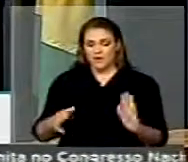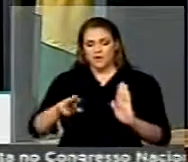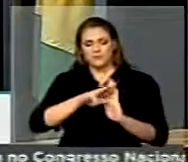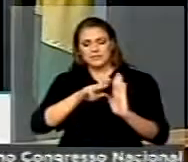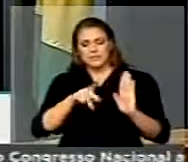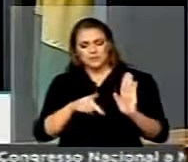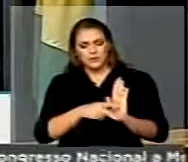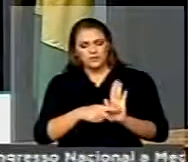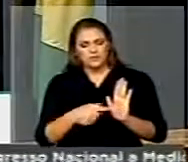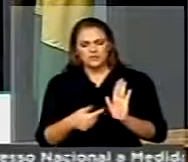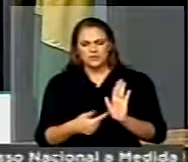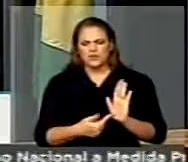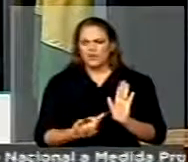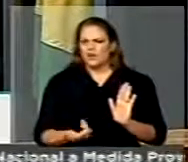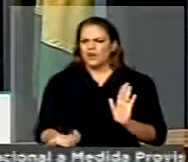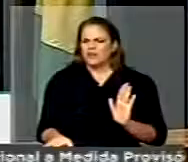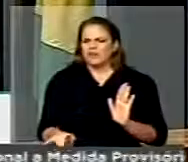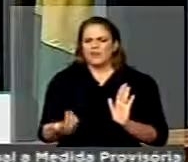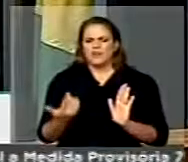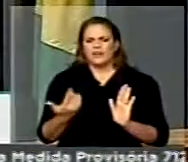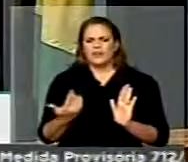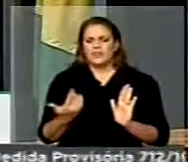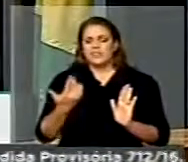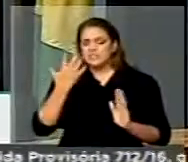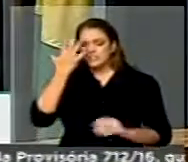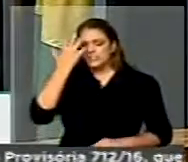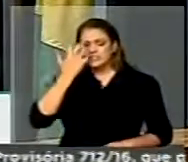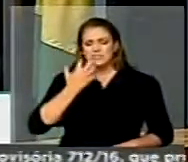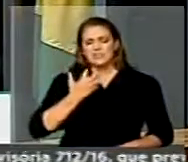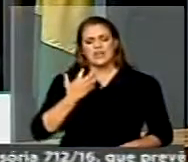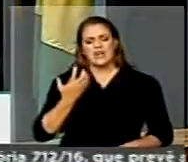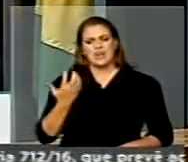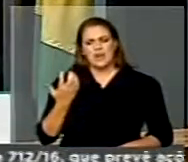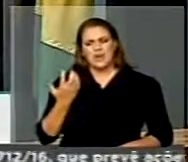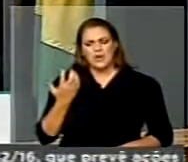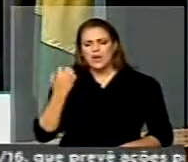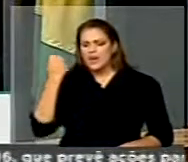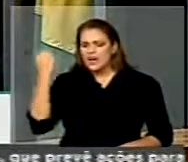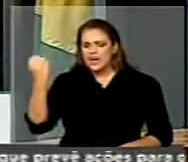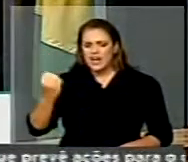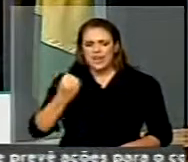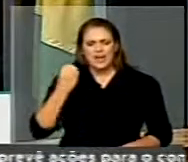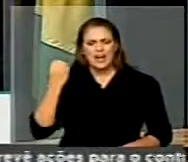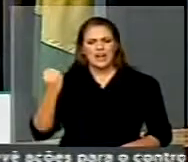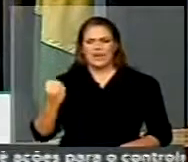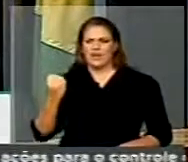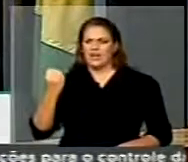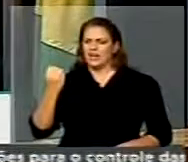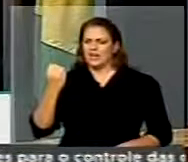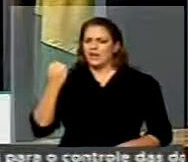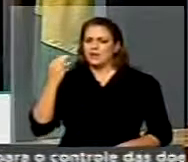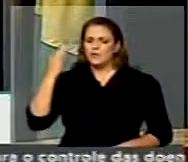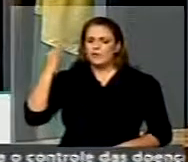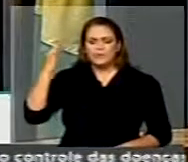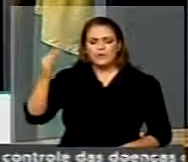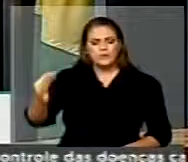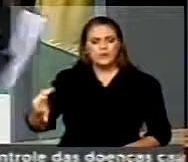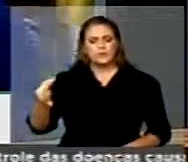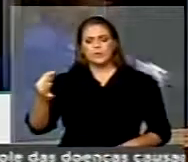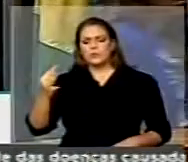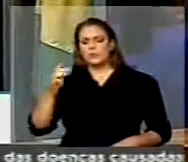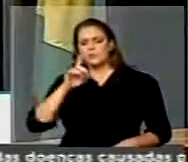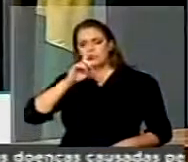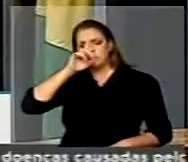ela tem tamanha gravidade e consequências para este país